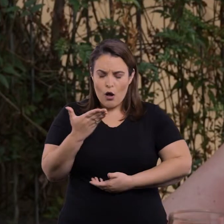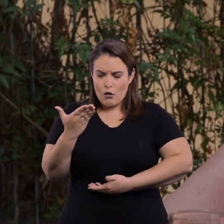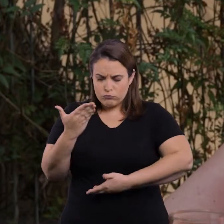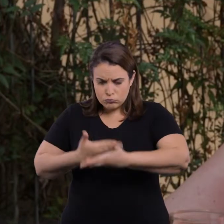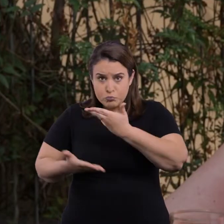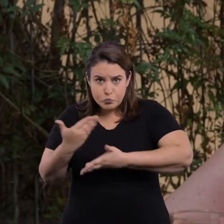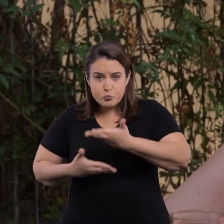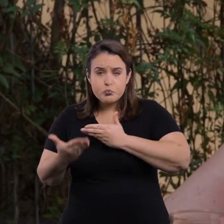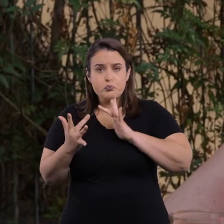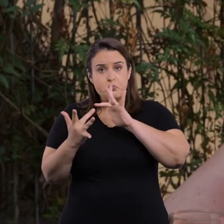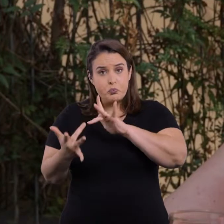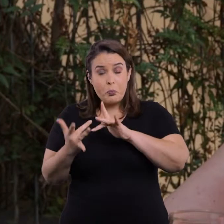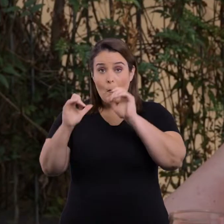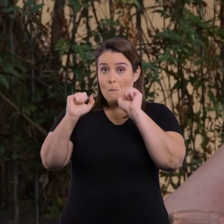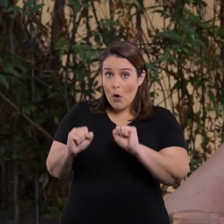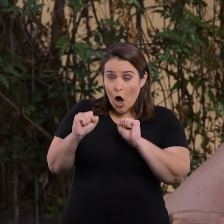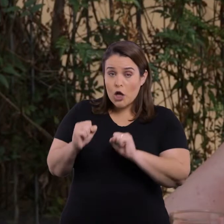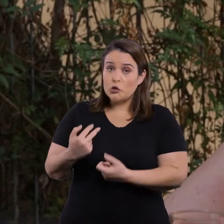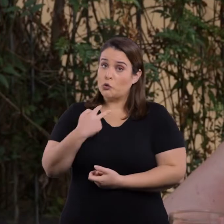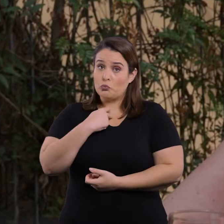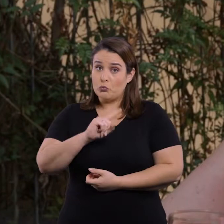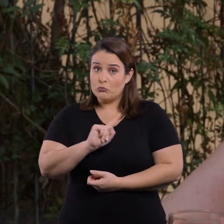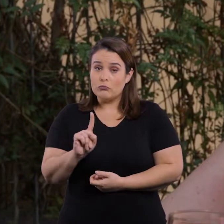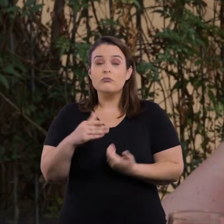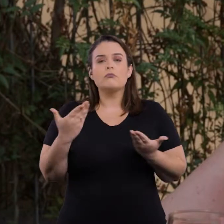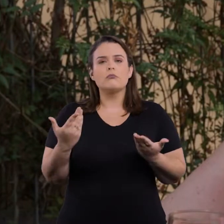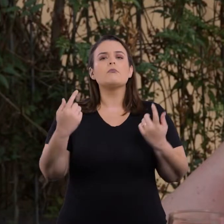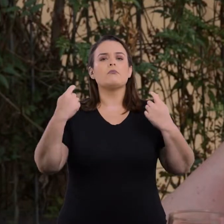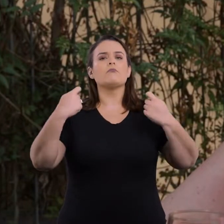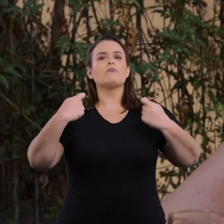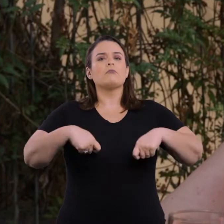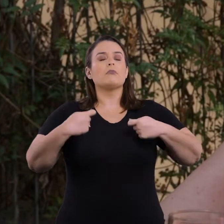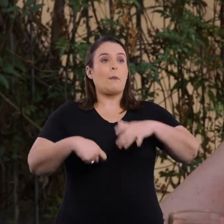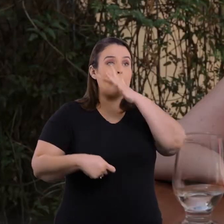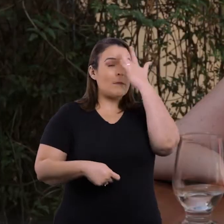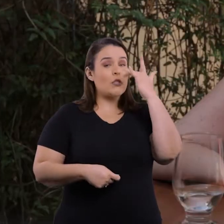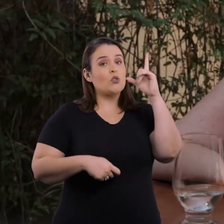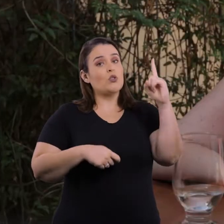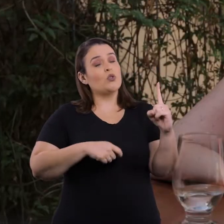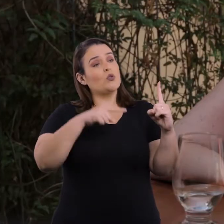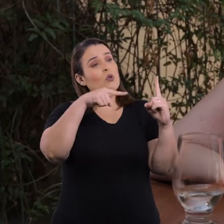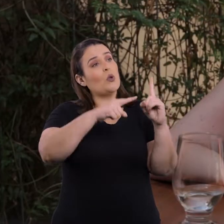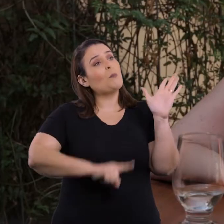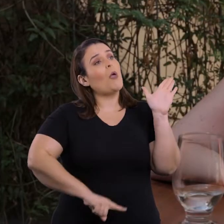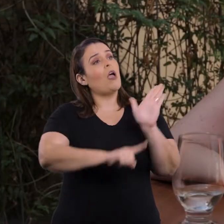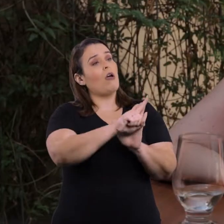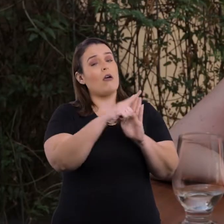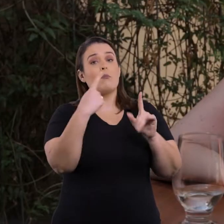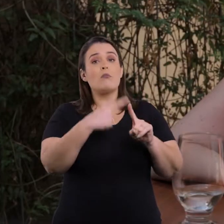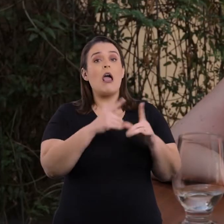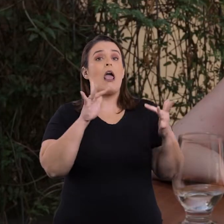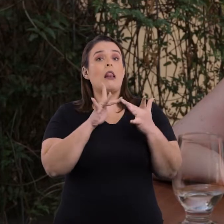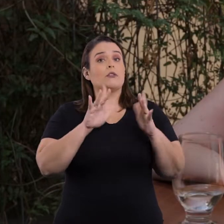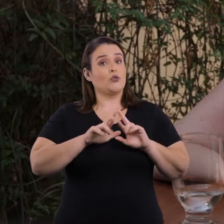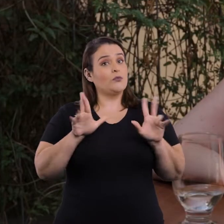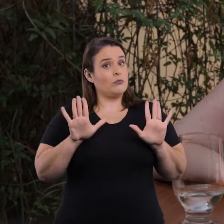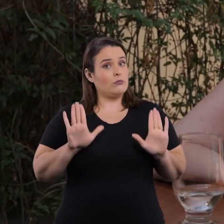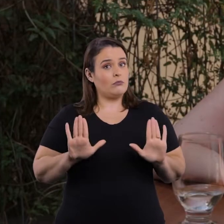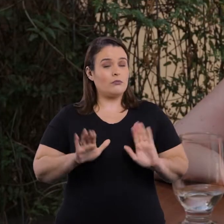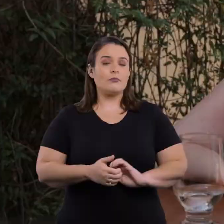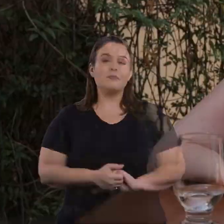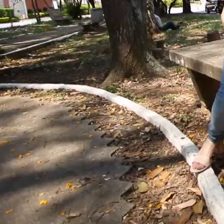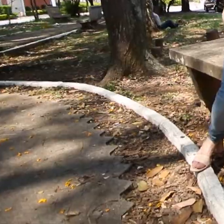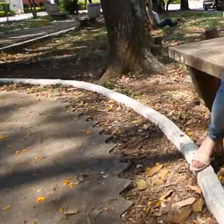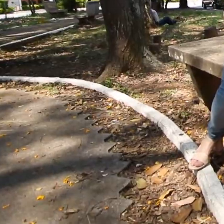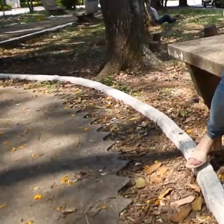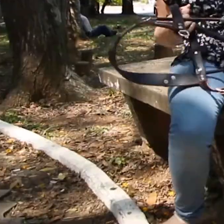momento bom para você interagir com o cão, se pode ou não, enfim. Pergunte sempre para a pessoa, porque as relações são muito peculiares.